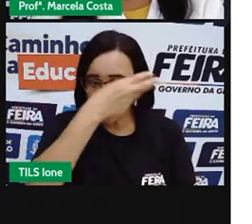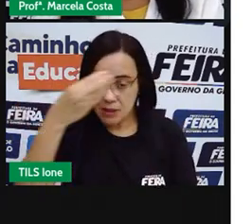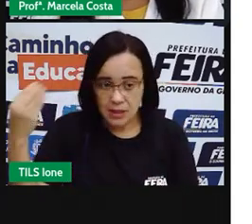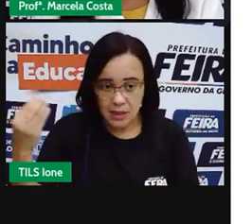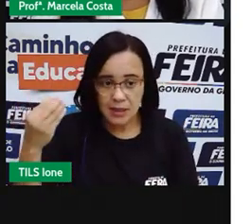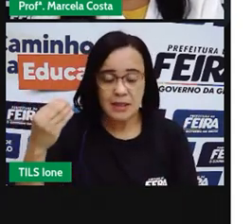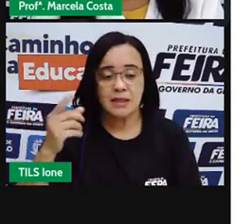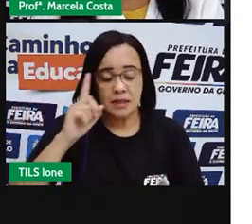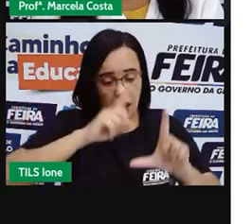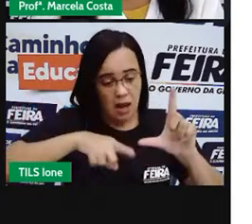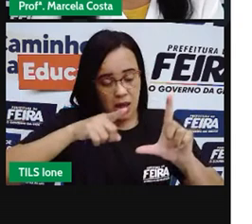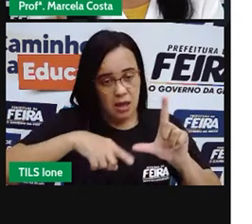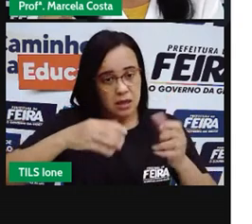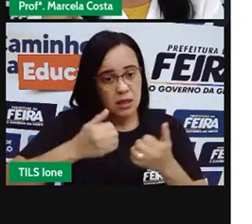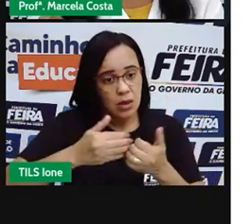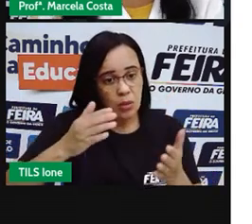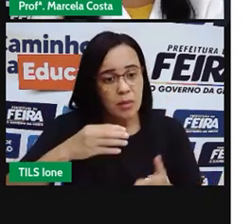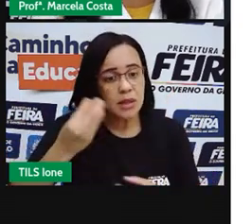cada nome.